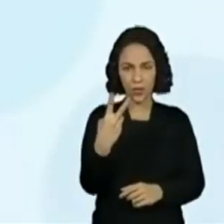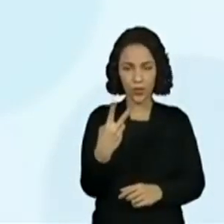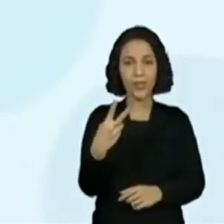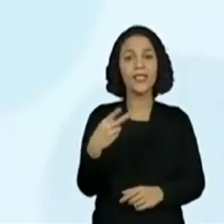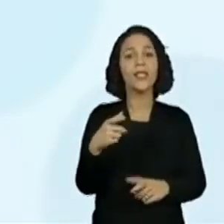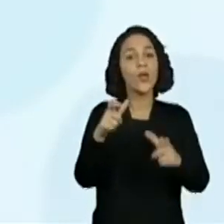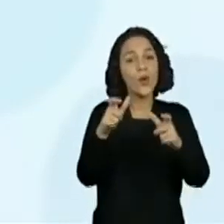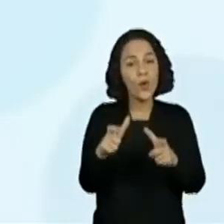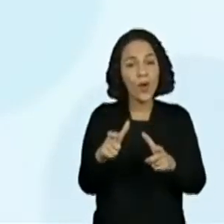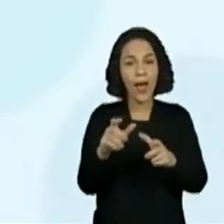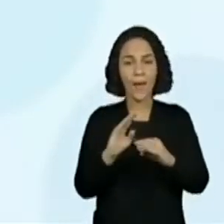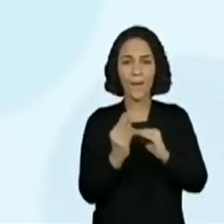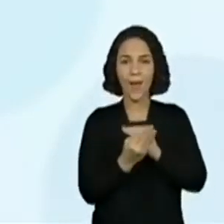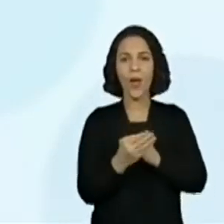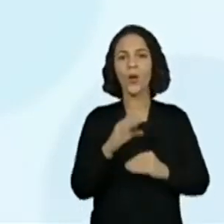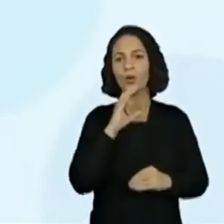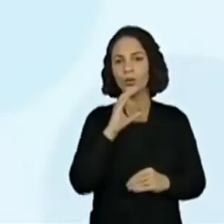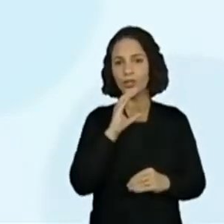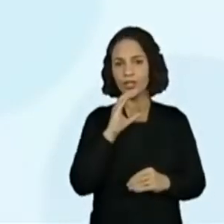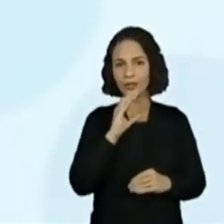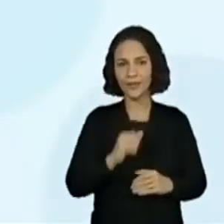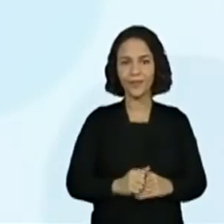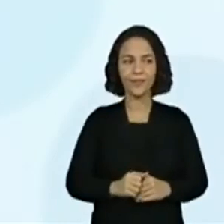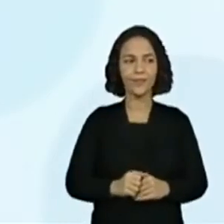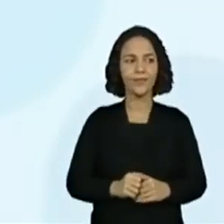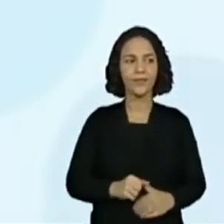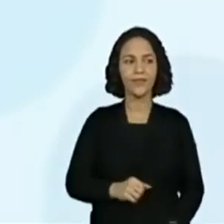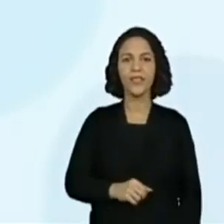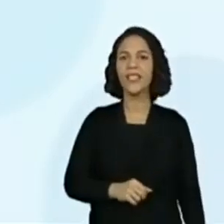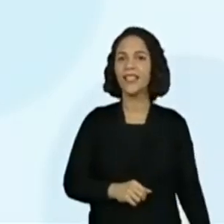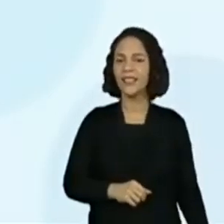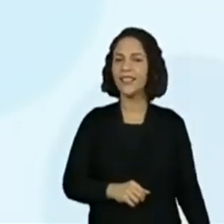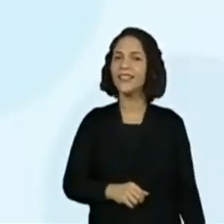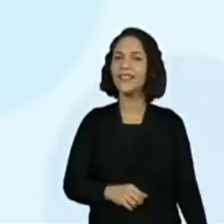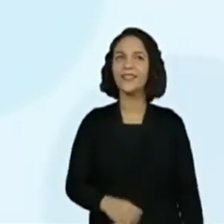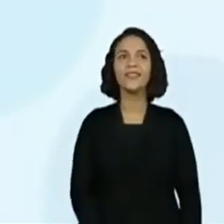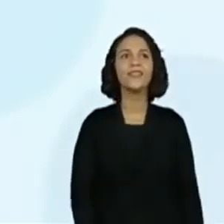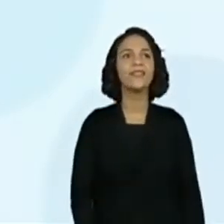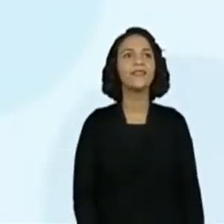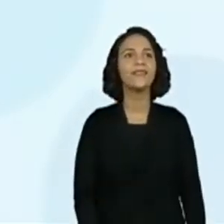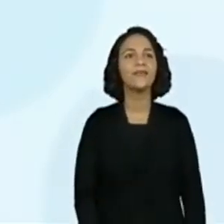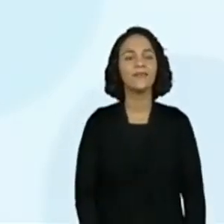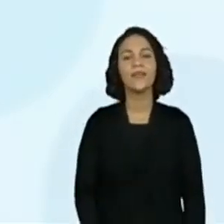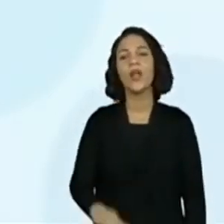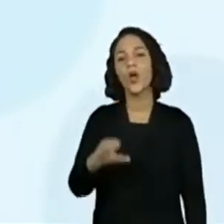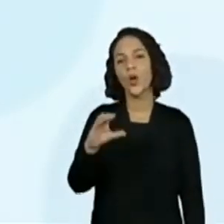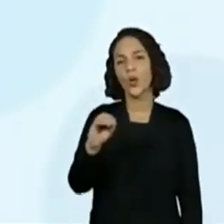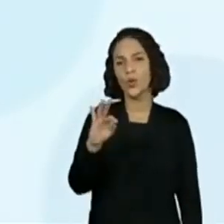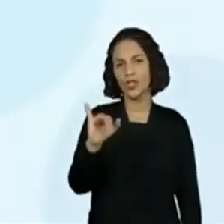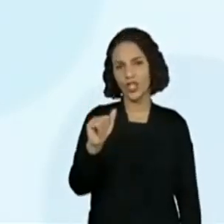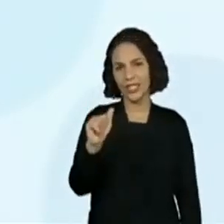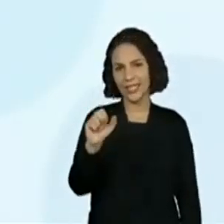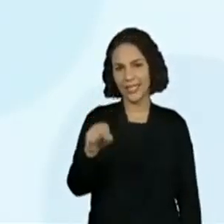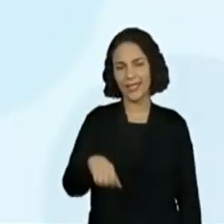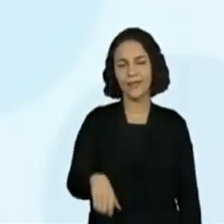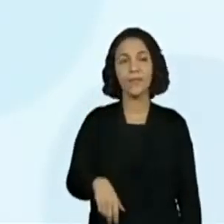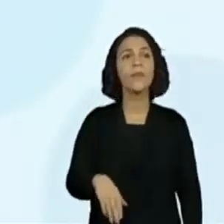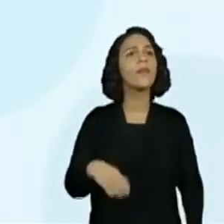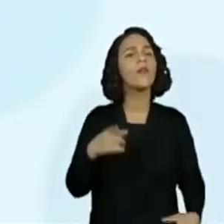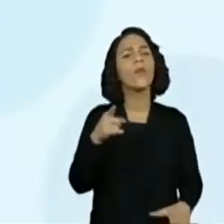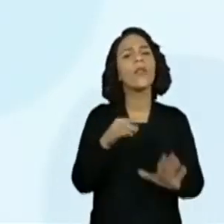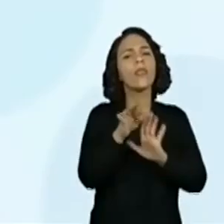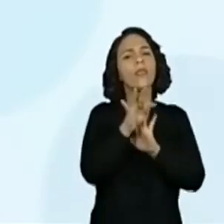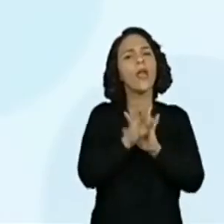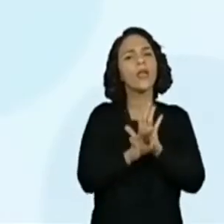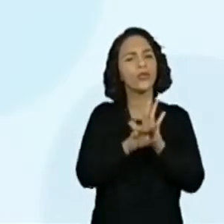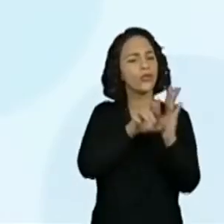olhar aqui e perceber. Para quem foi escrito? Para quem esse texto foi escrito? Para quem que foi escrito esse texto